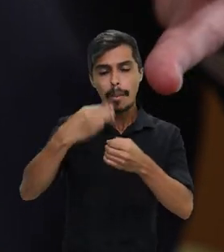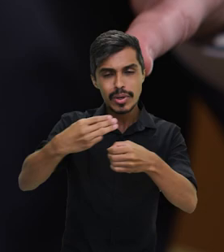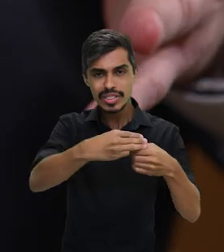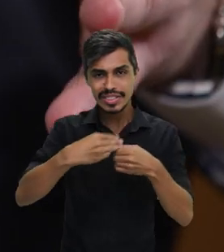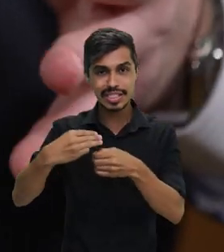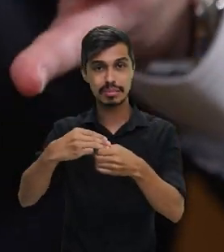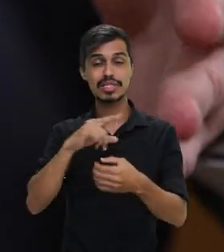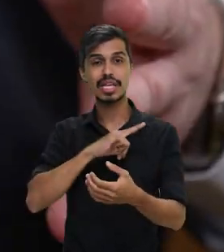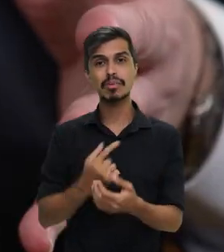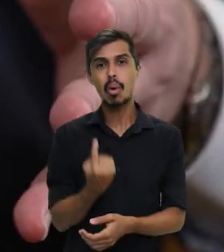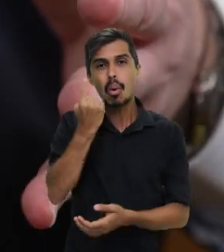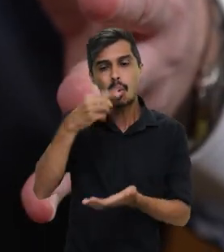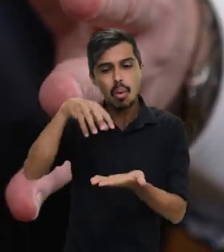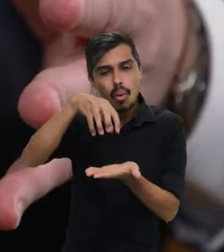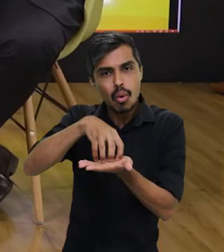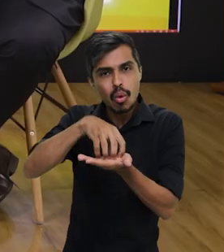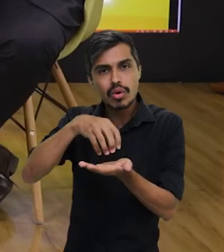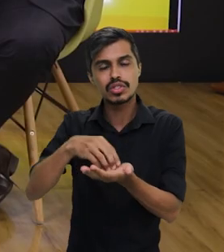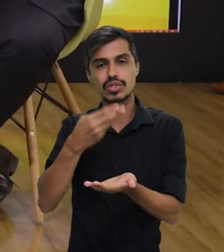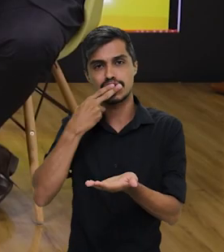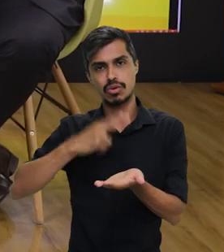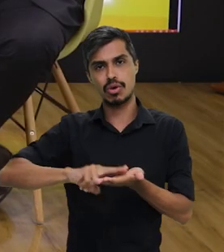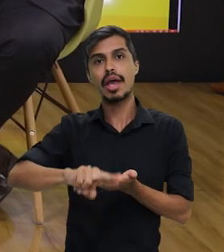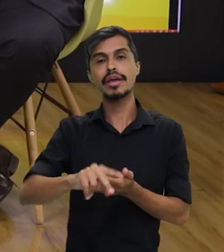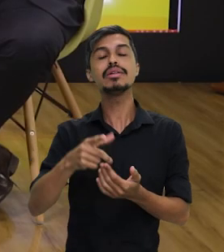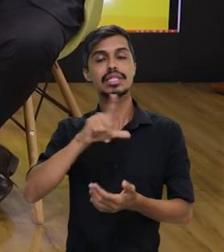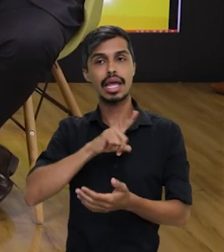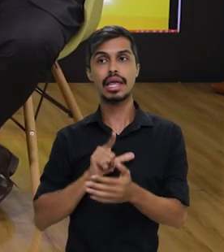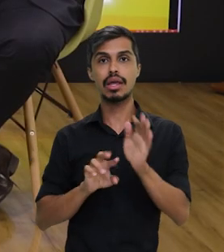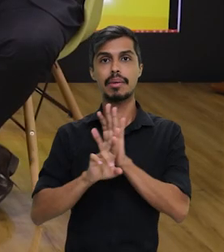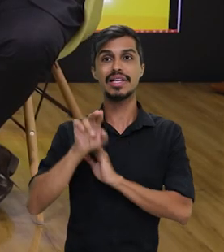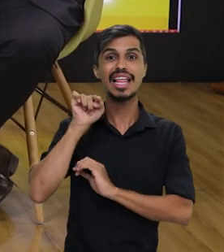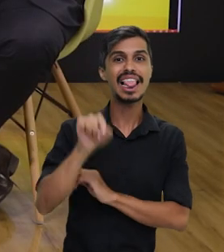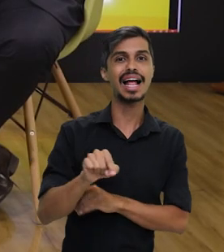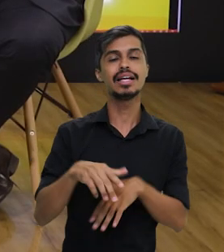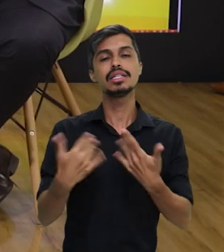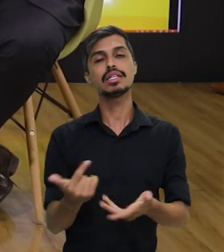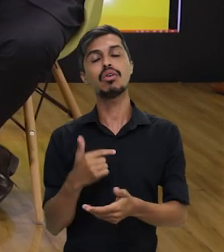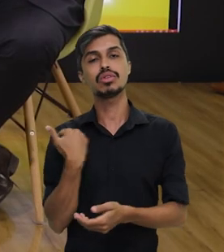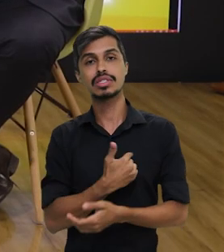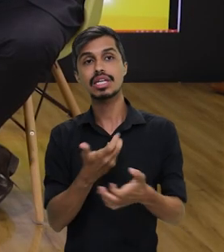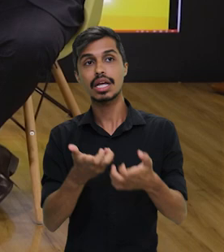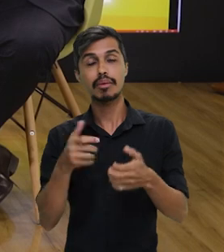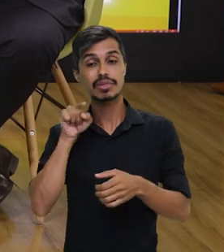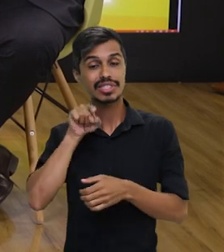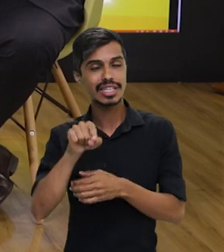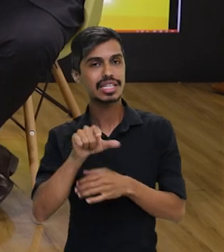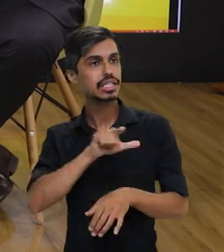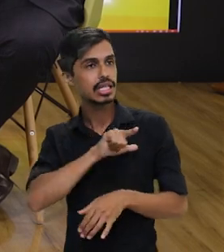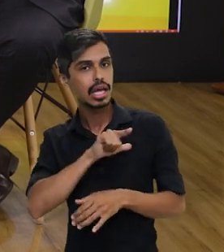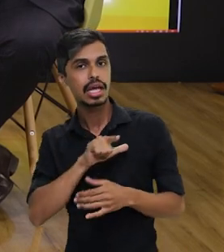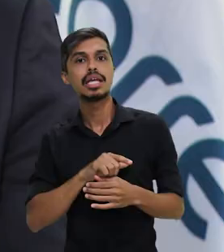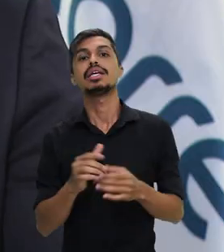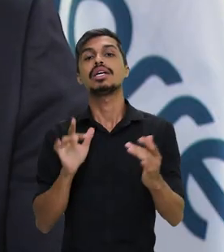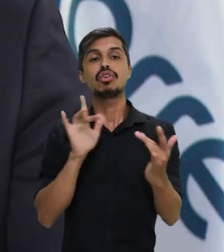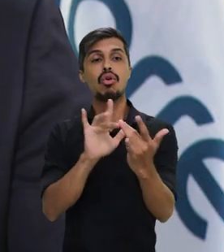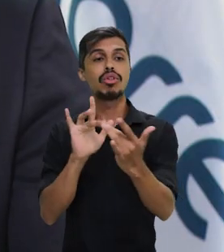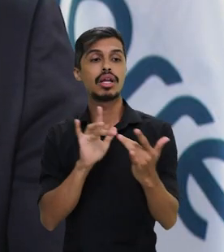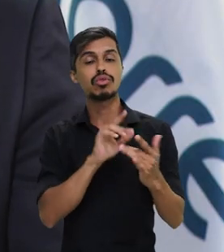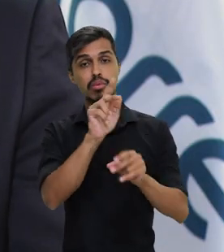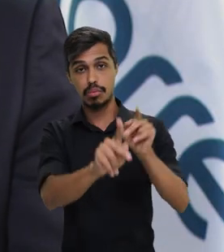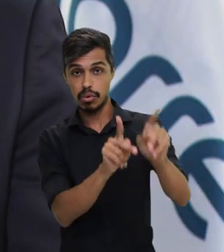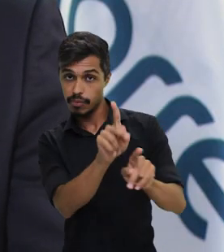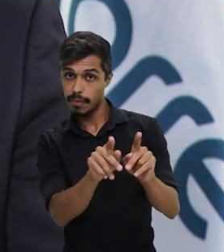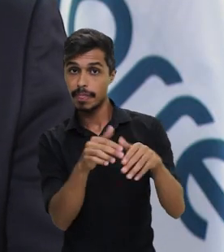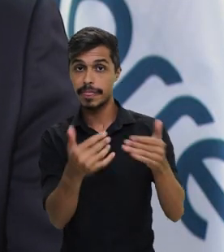representante do governo federal em todos os municípios. Então, é importante que esteja a serviço da população. Então, o objetivo da